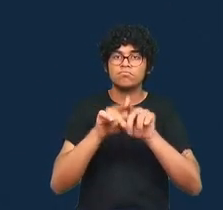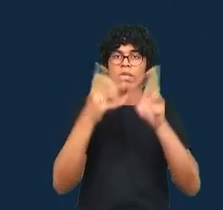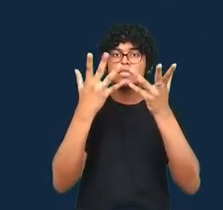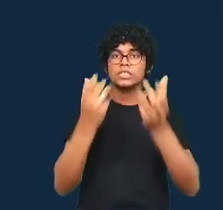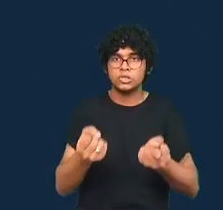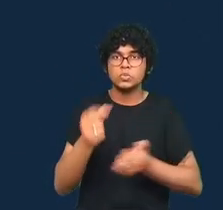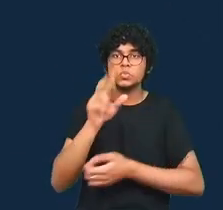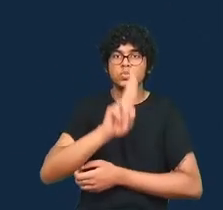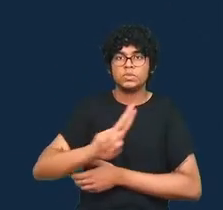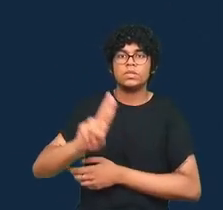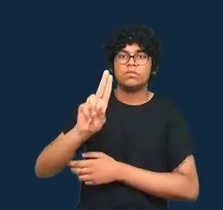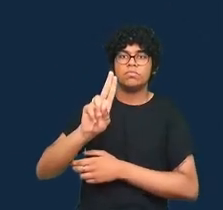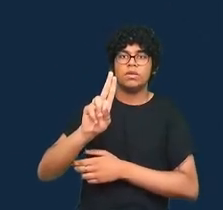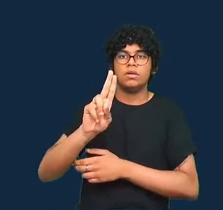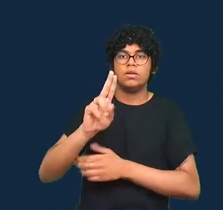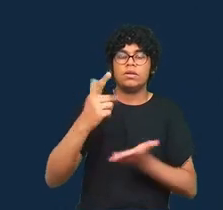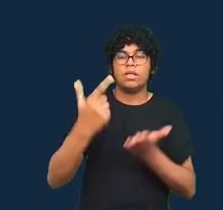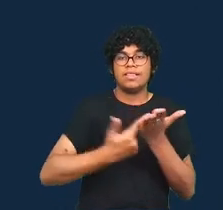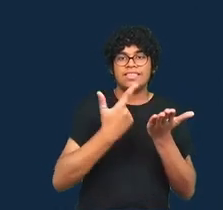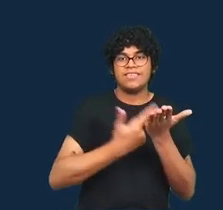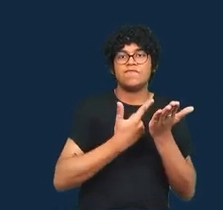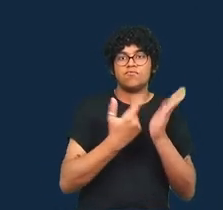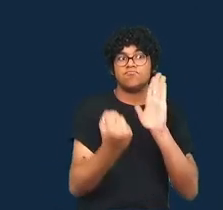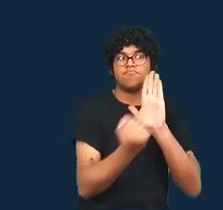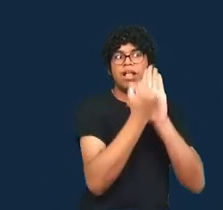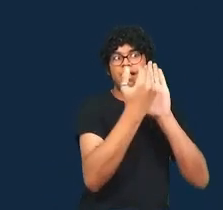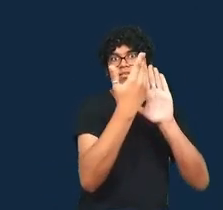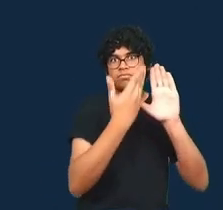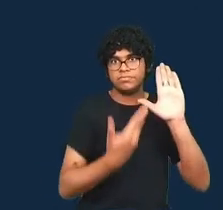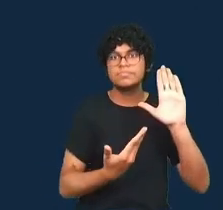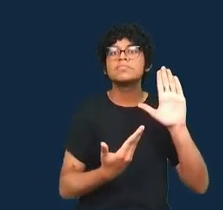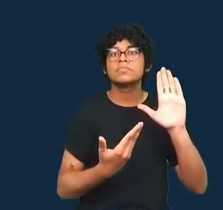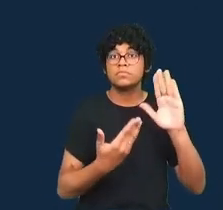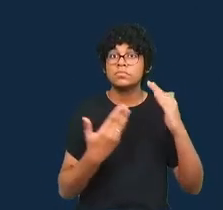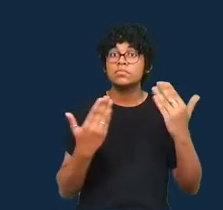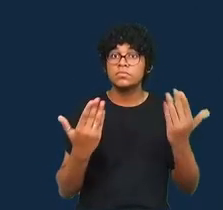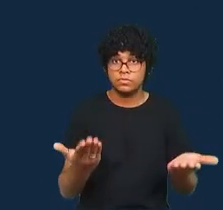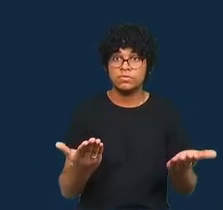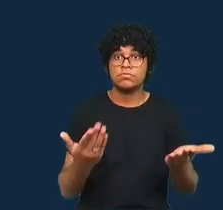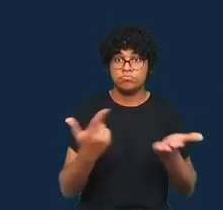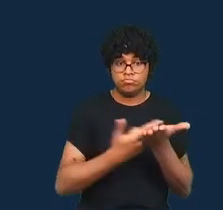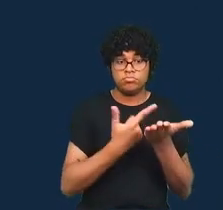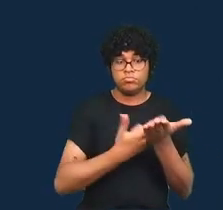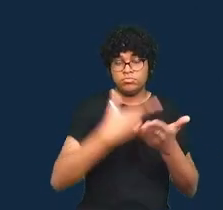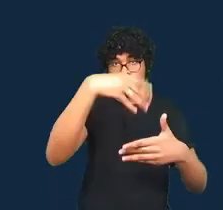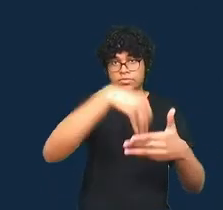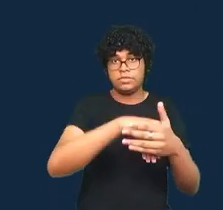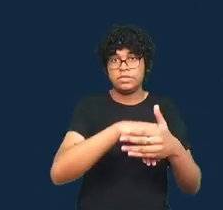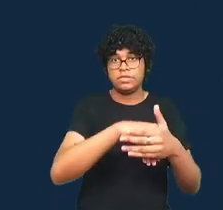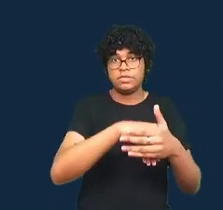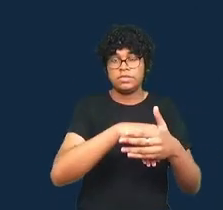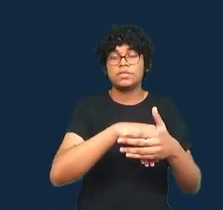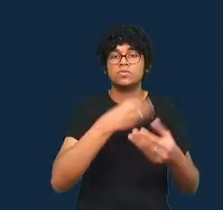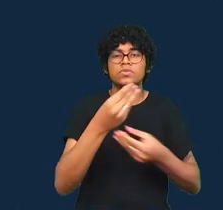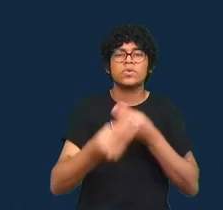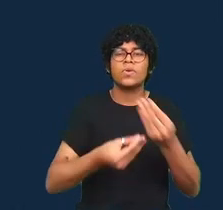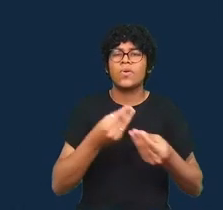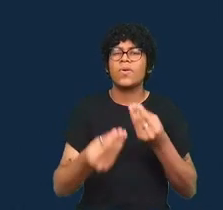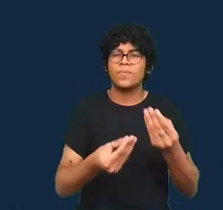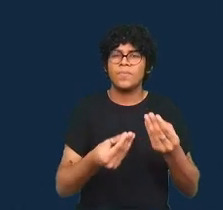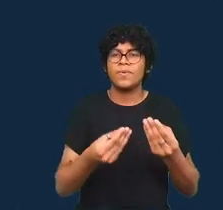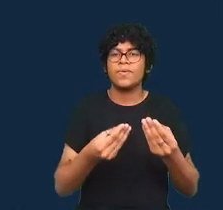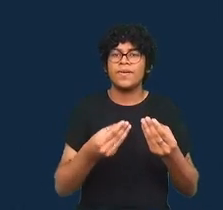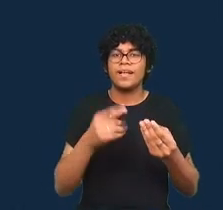nosso livro. Então, tudo isso no livro é feito através das vozes dos